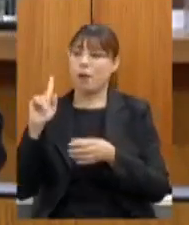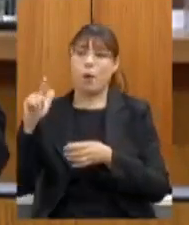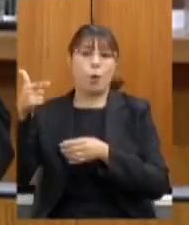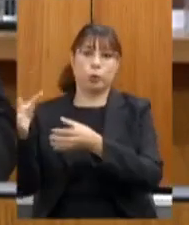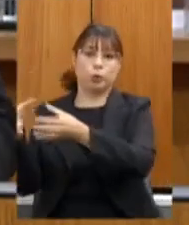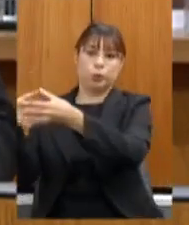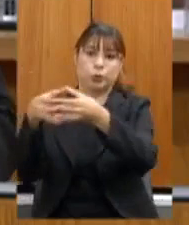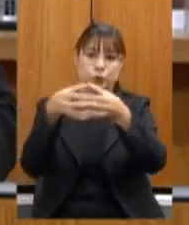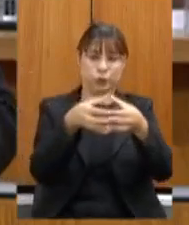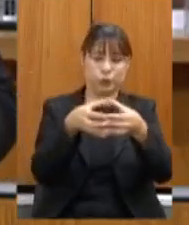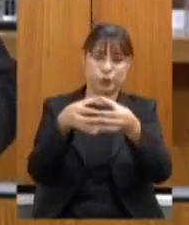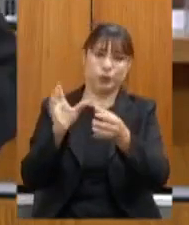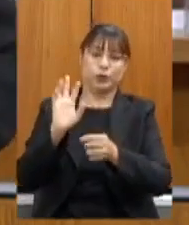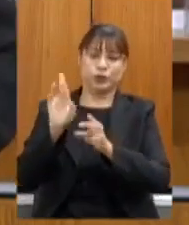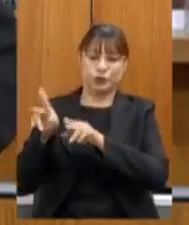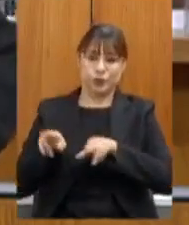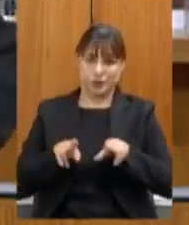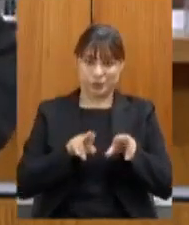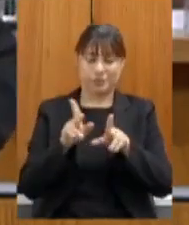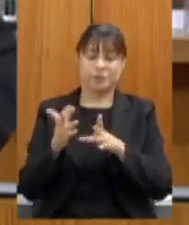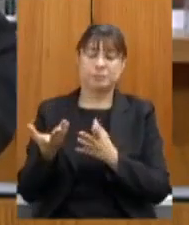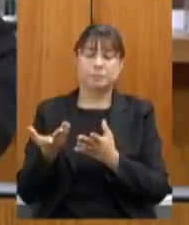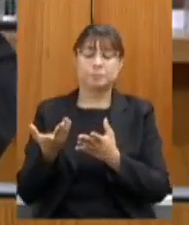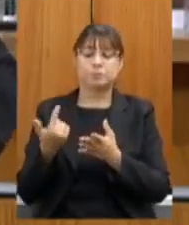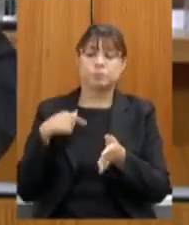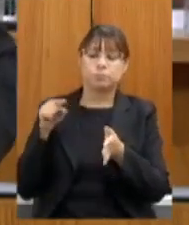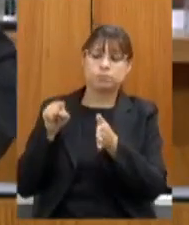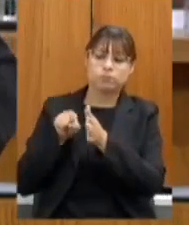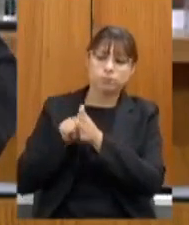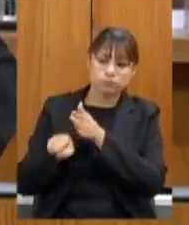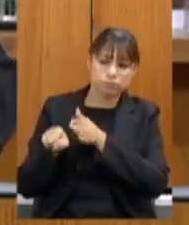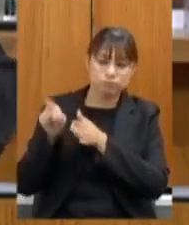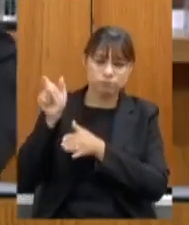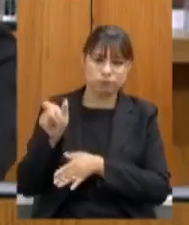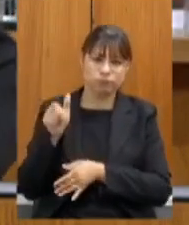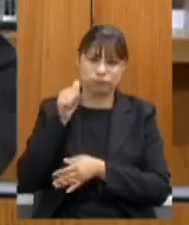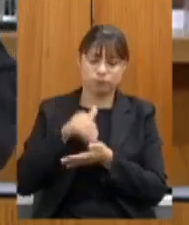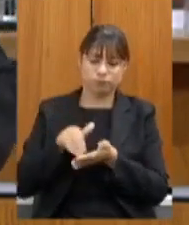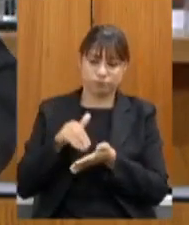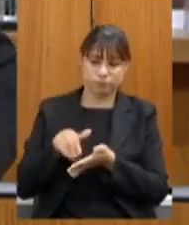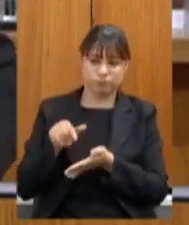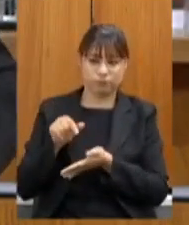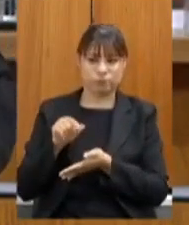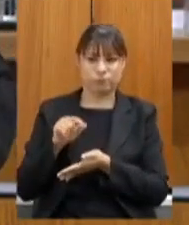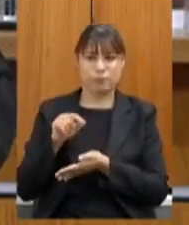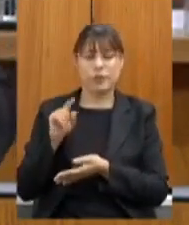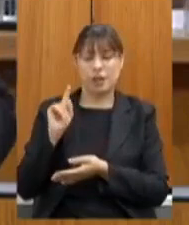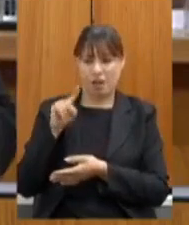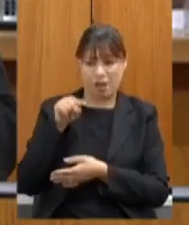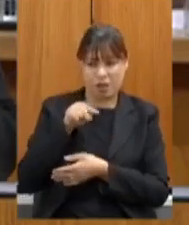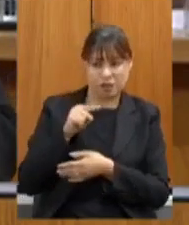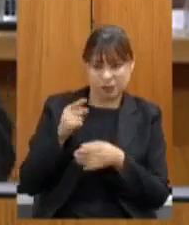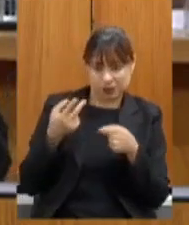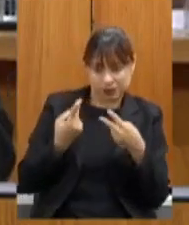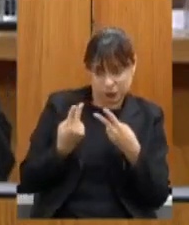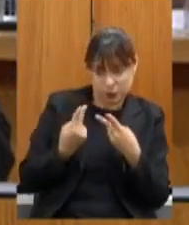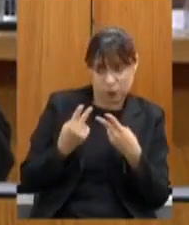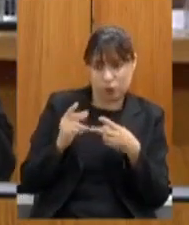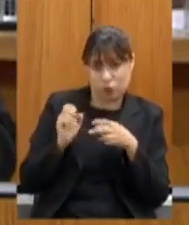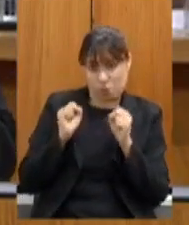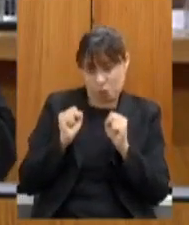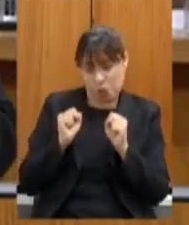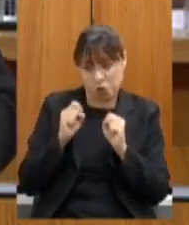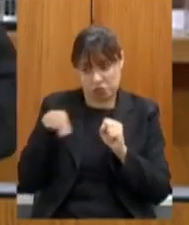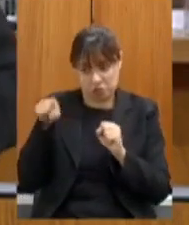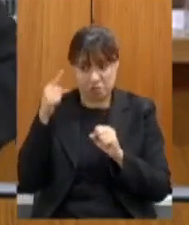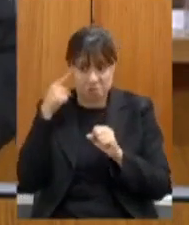a minha pergunta a senhora é esta possibilidade já foi ou vem sendo estudada pela secretaria